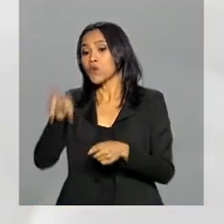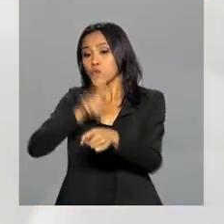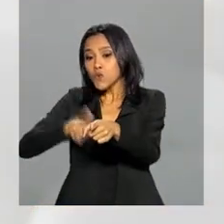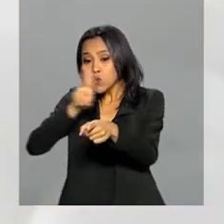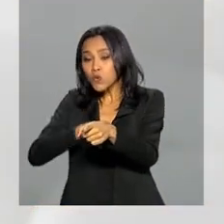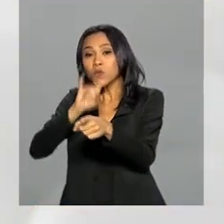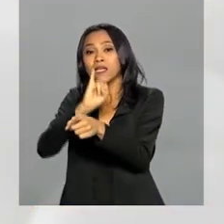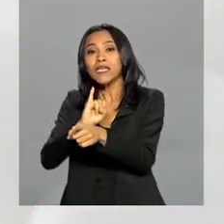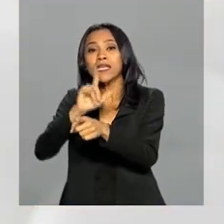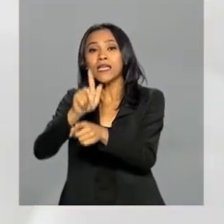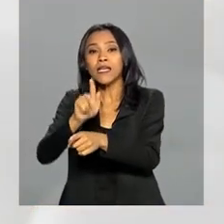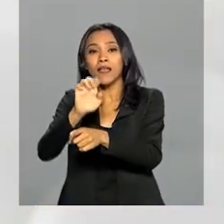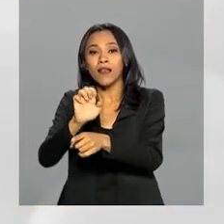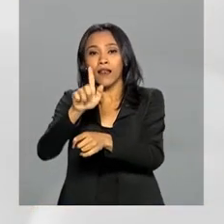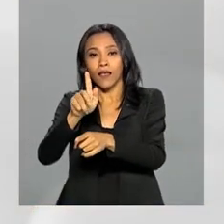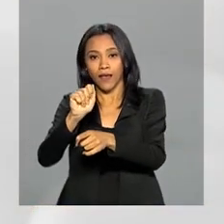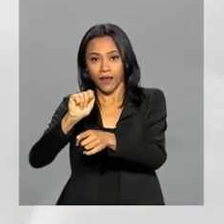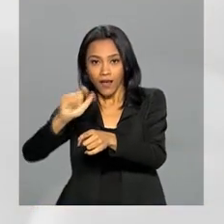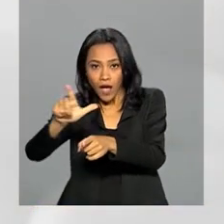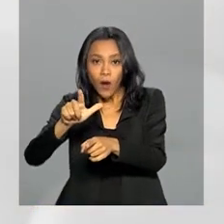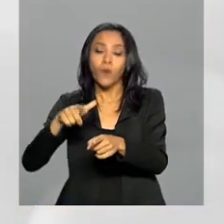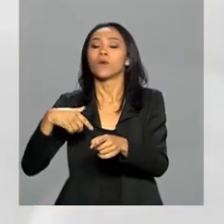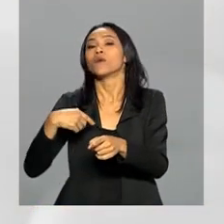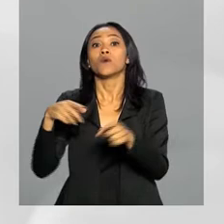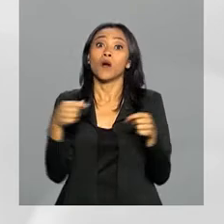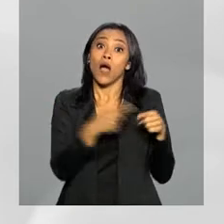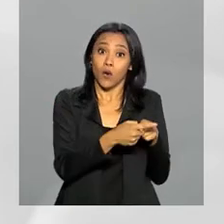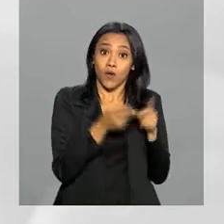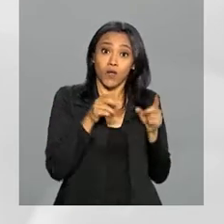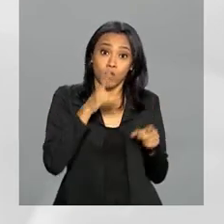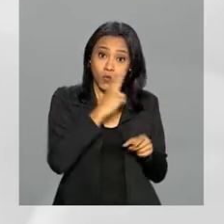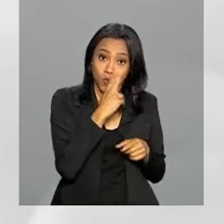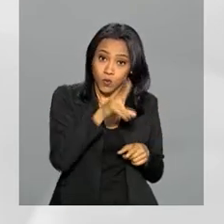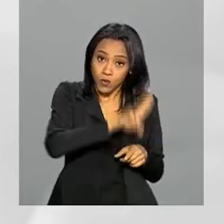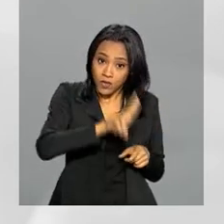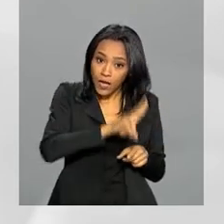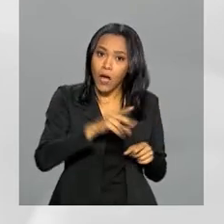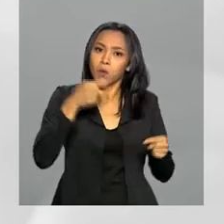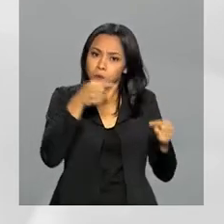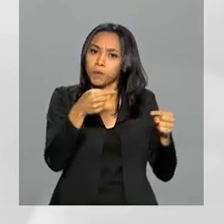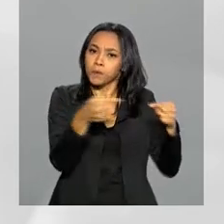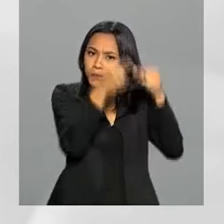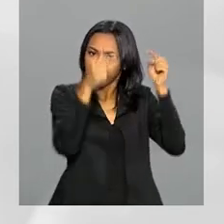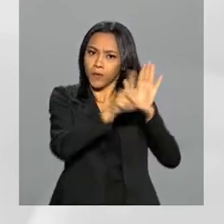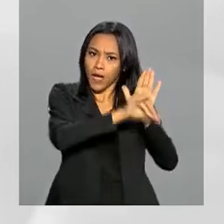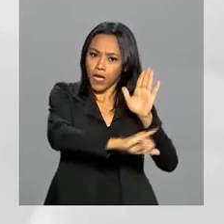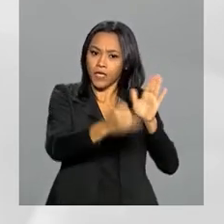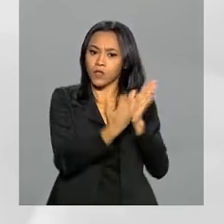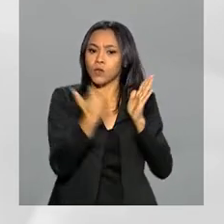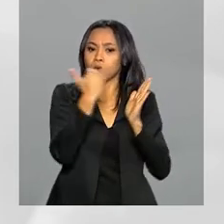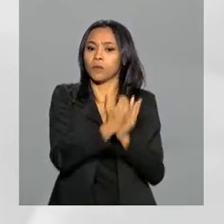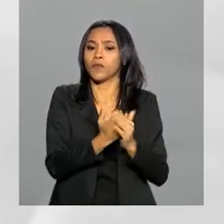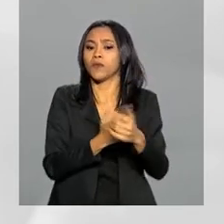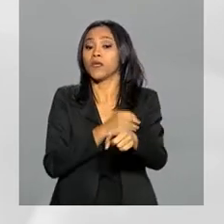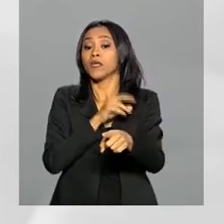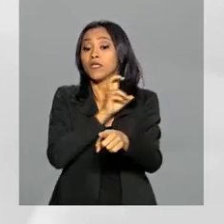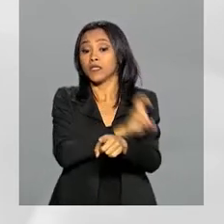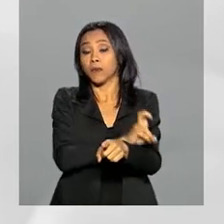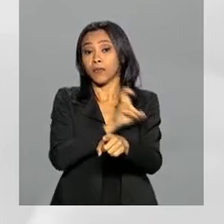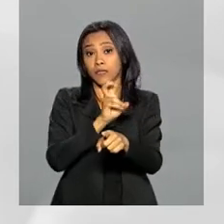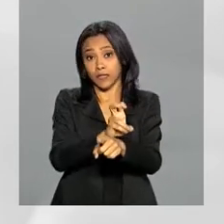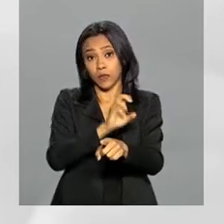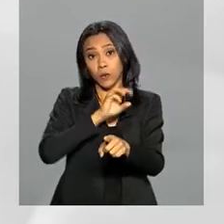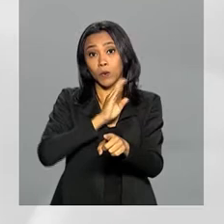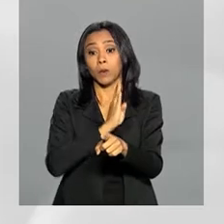de cigarros ter diminuído, a quantidade de cigarros legais consumidos subiu de 53 bilhões para 55